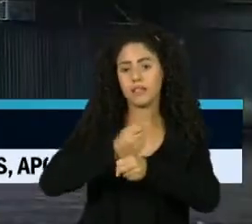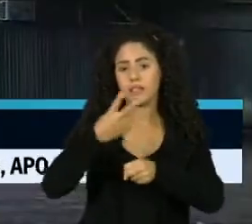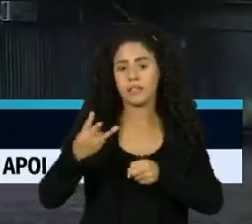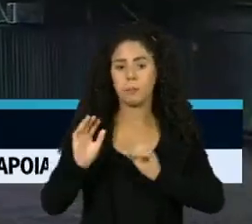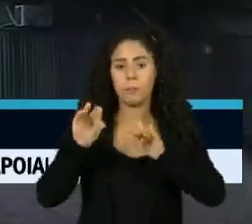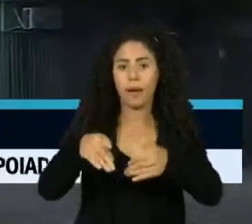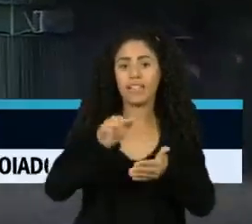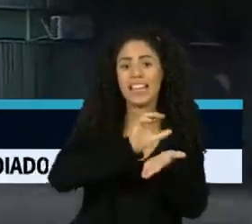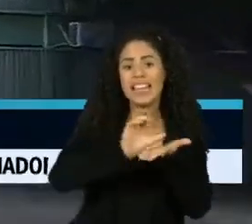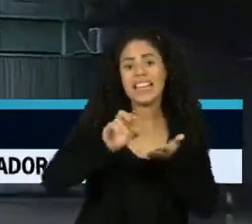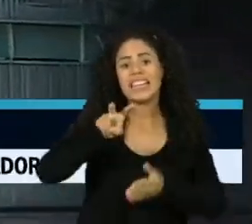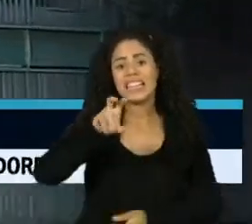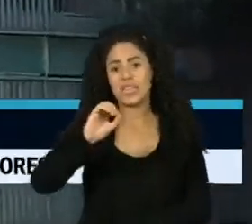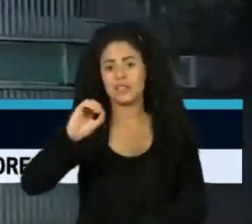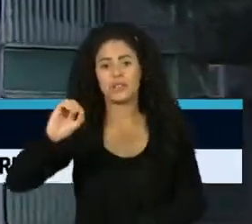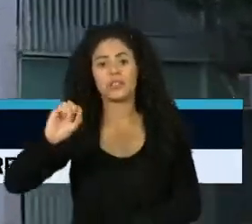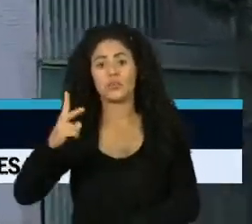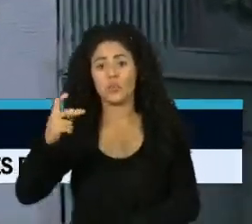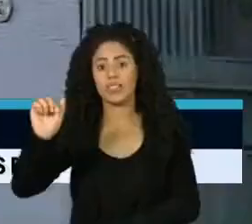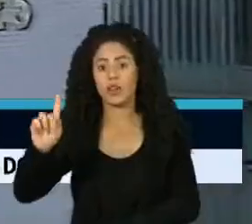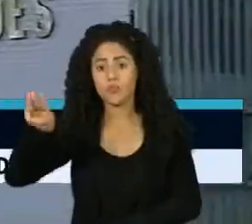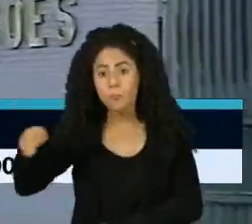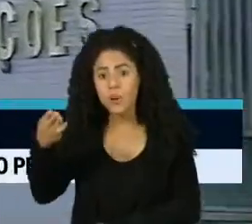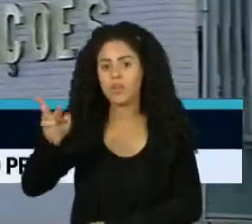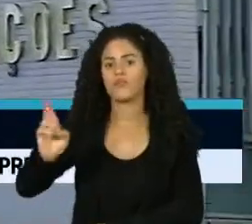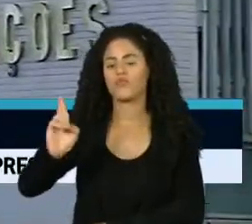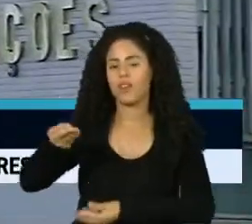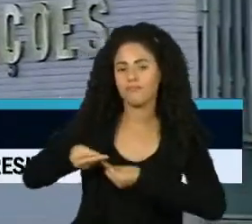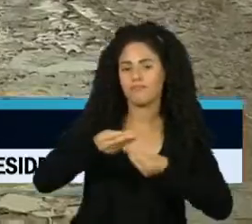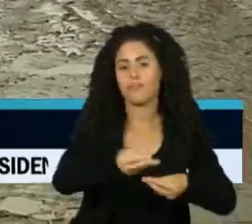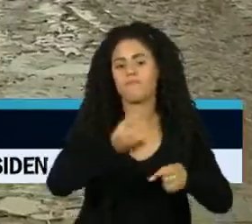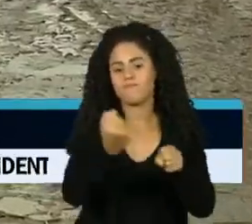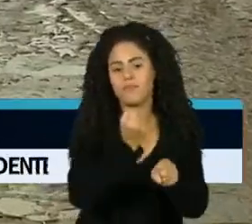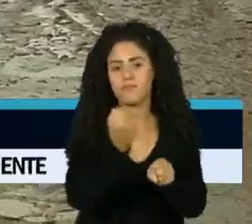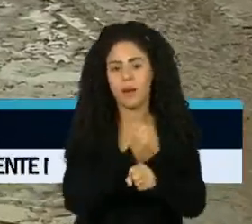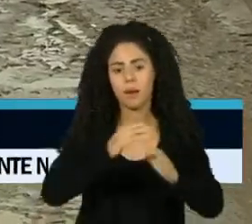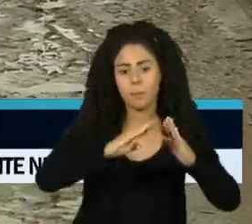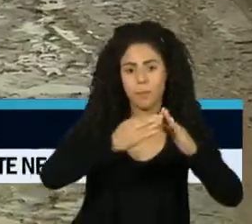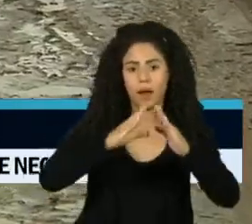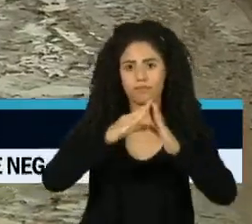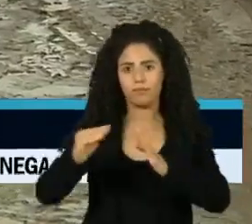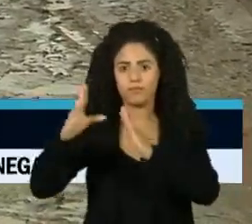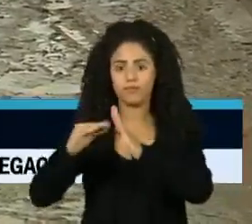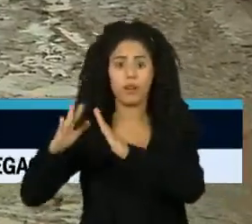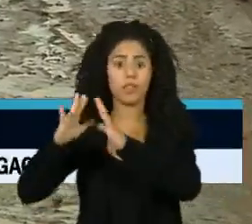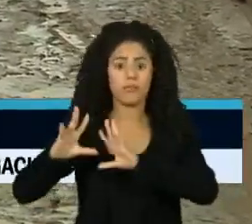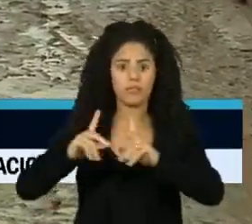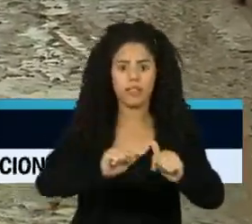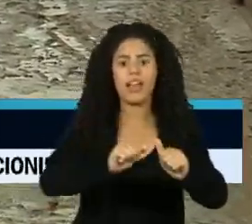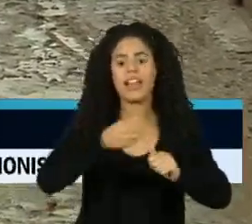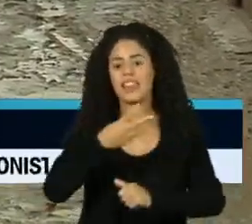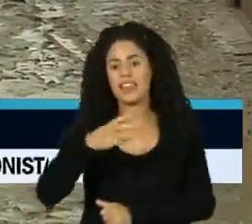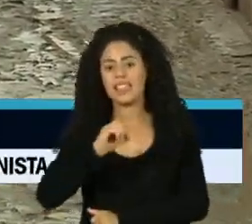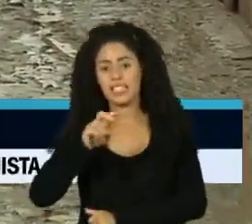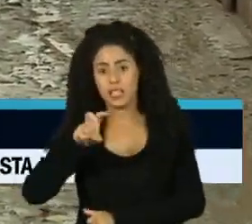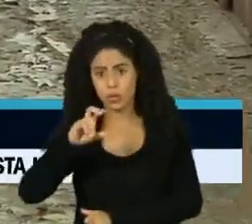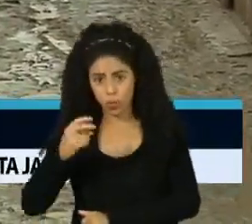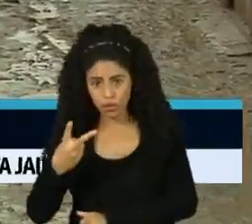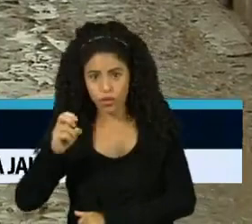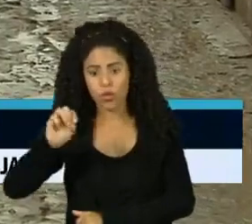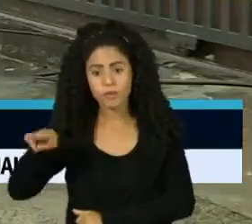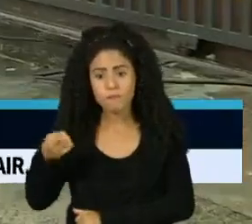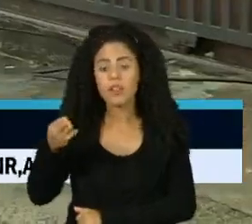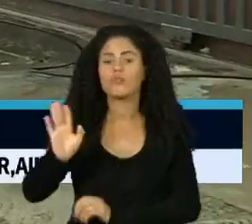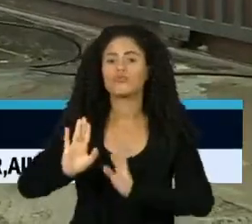repassou R$ 557 milhões para obras de prevenção no Estado, dos quais R$ 352